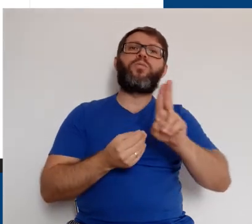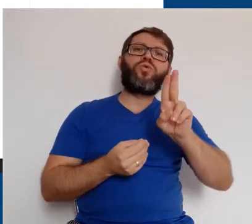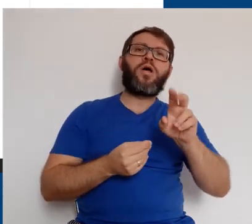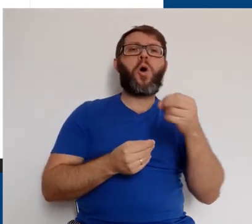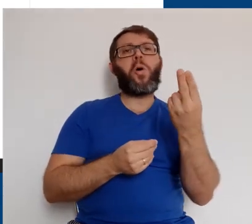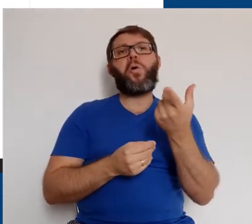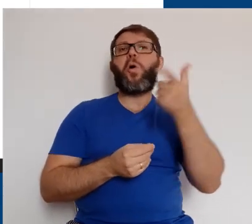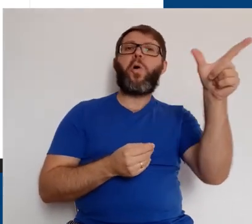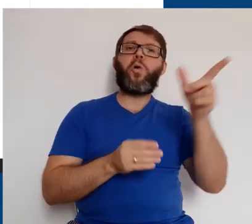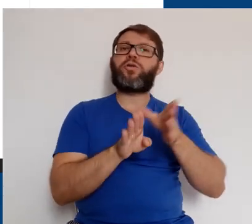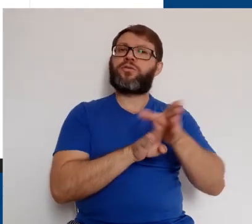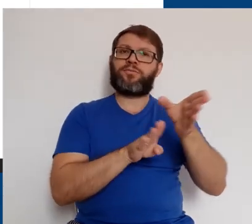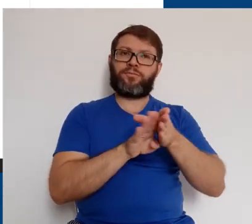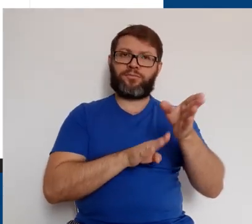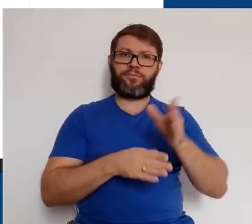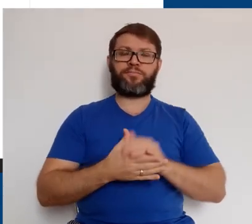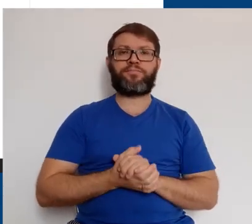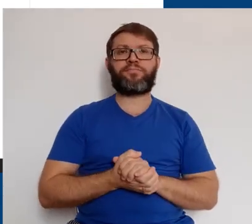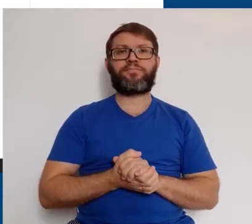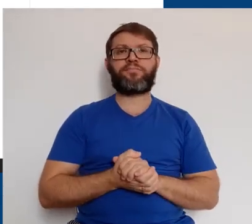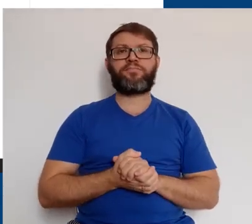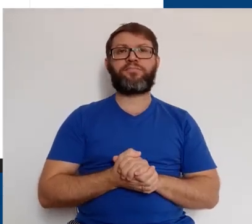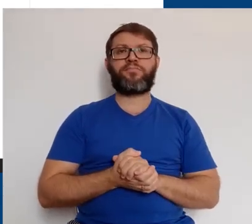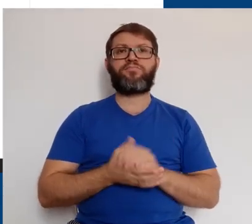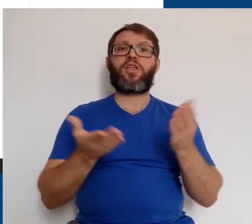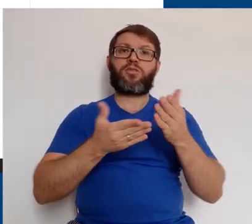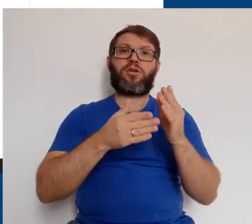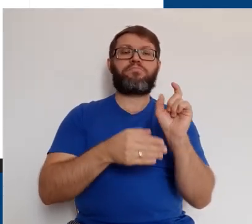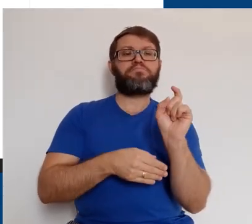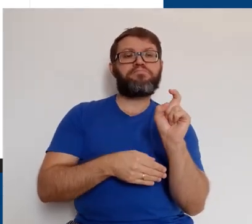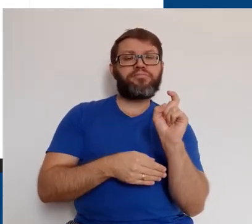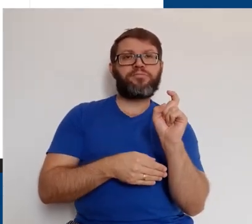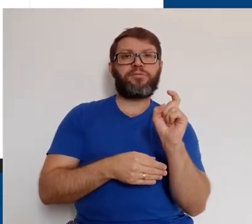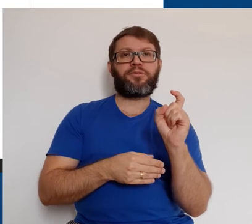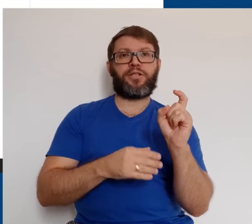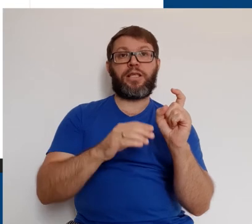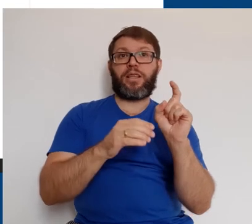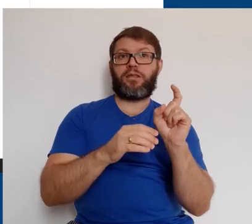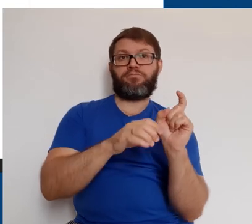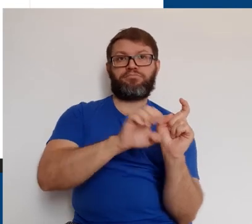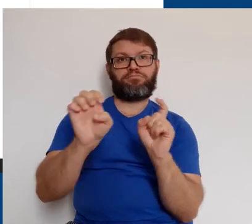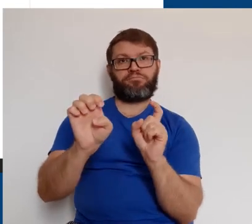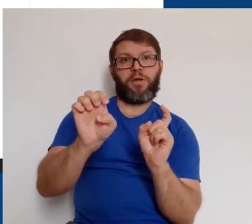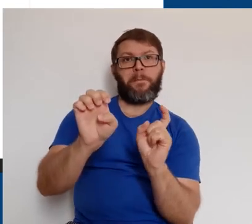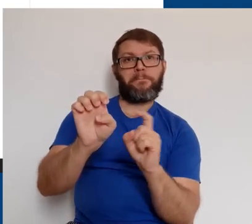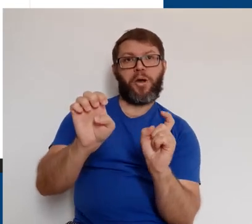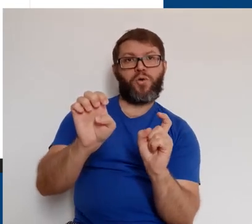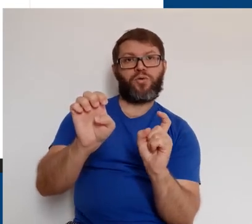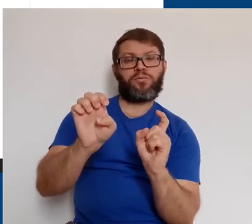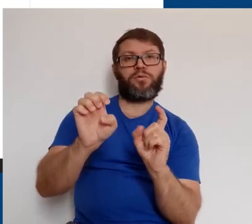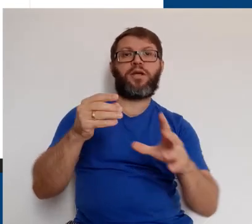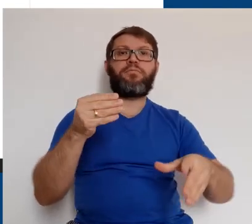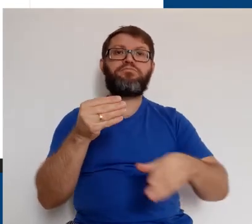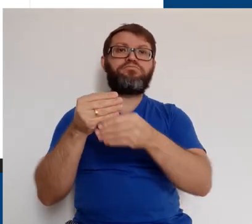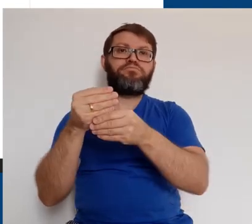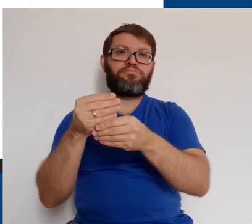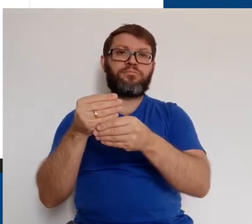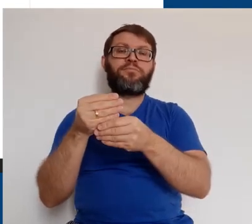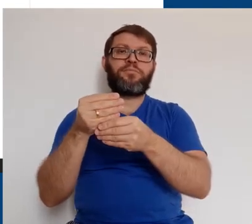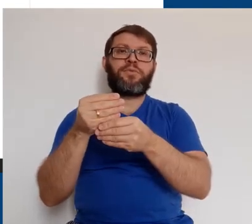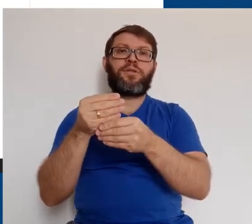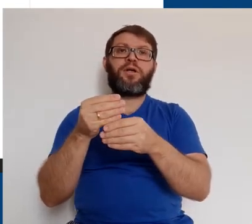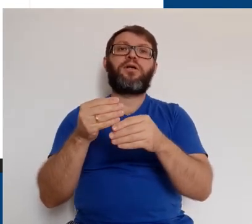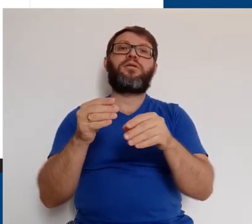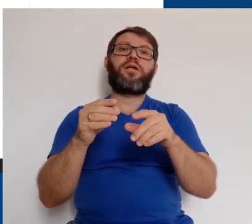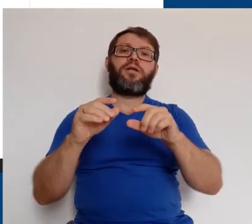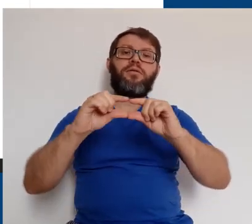explicar para os alunos como utilizar ou dar outras instruções. A seguir, clicamos na parte inferior esquerda no